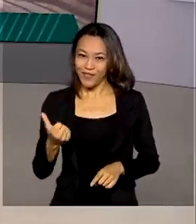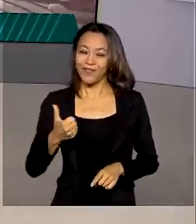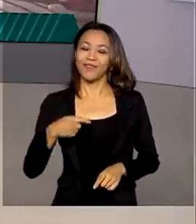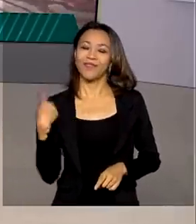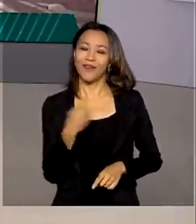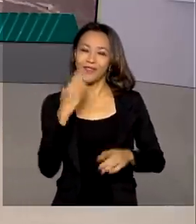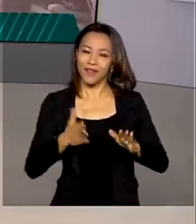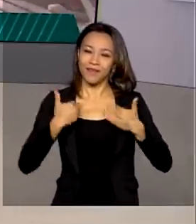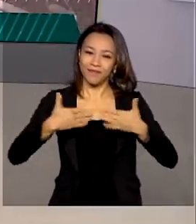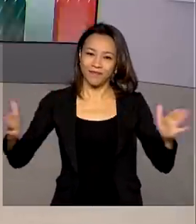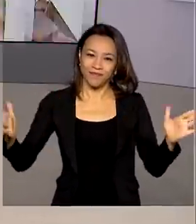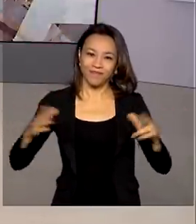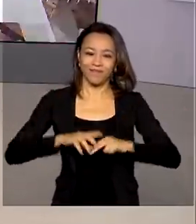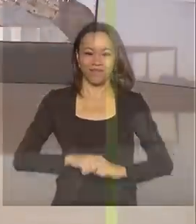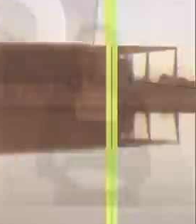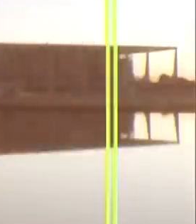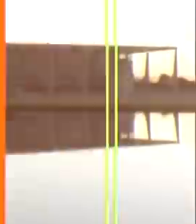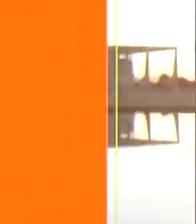em dia já está no ar.